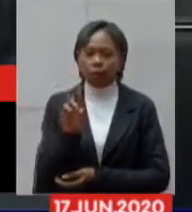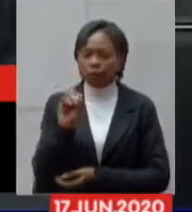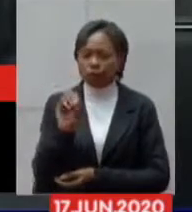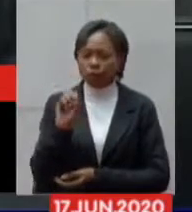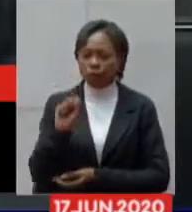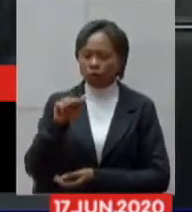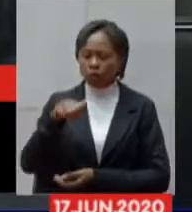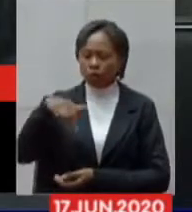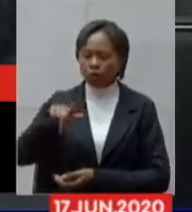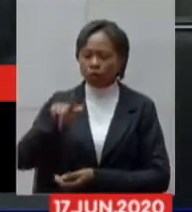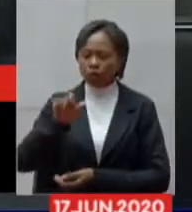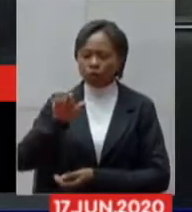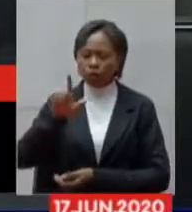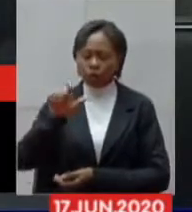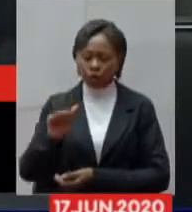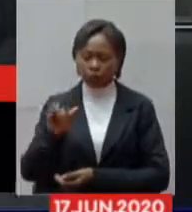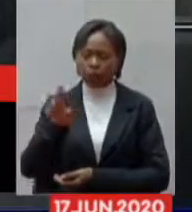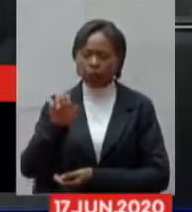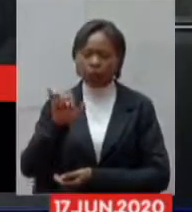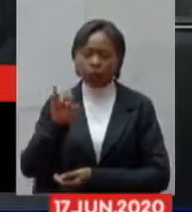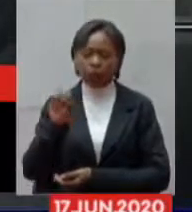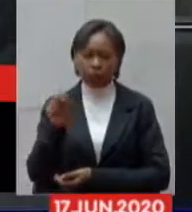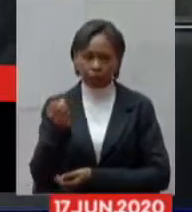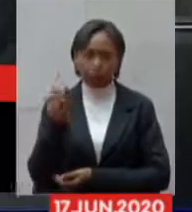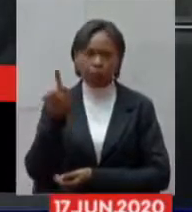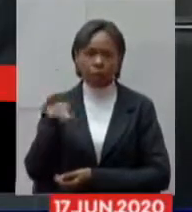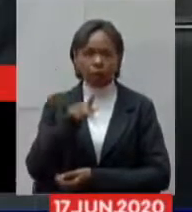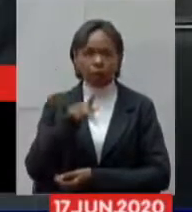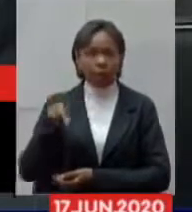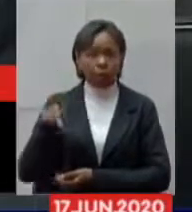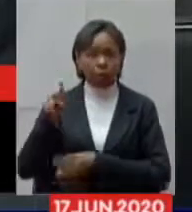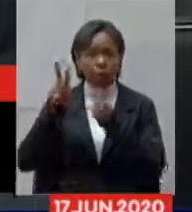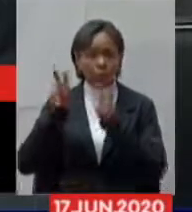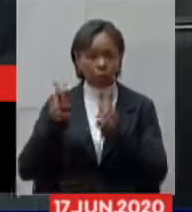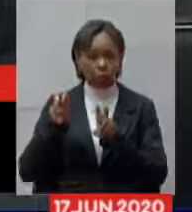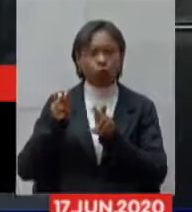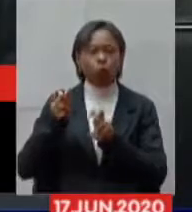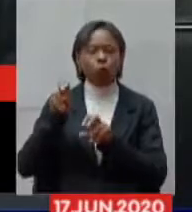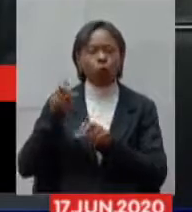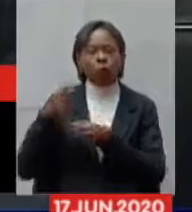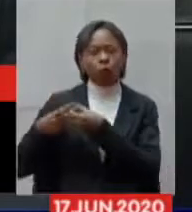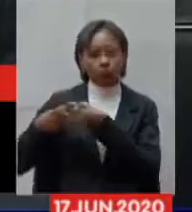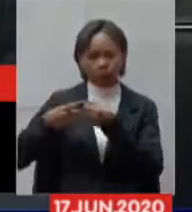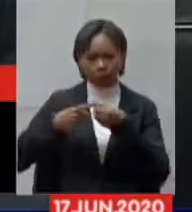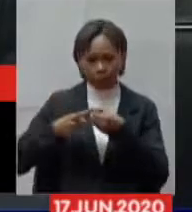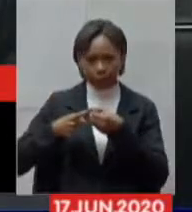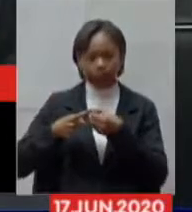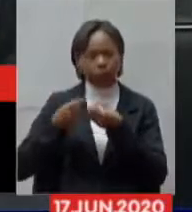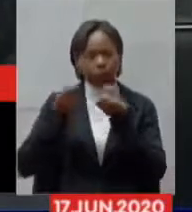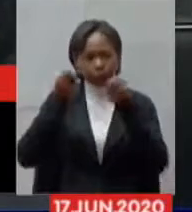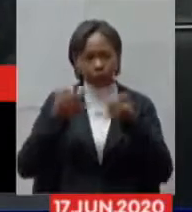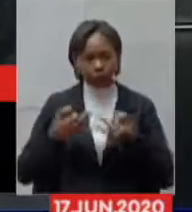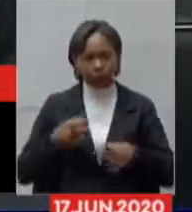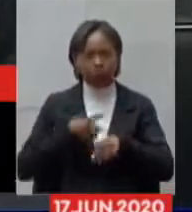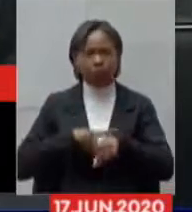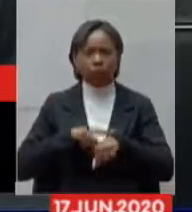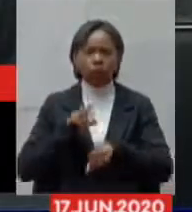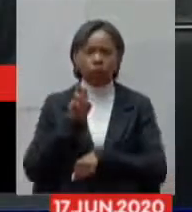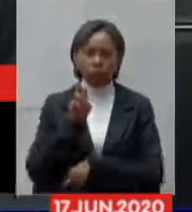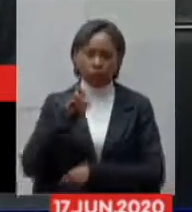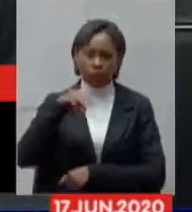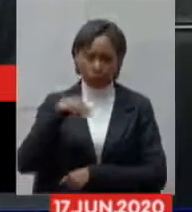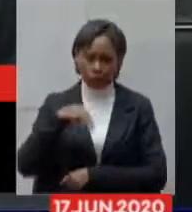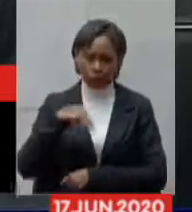comissão de assuntos municipais para os seus questionamentos pelo prazo de cinco minutos